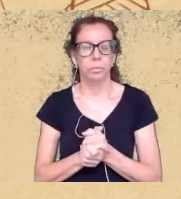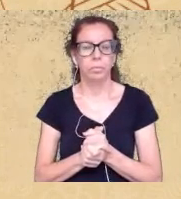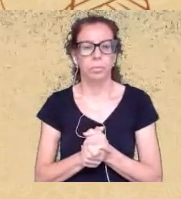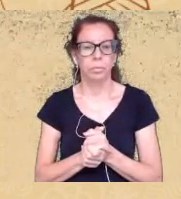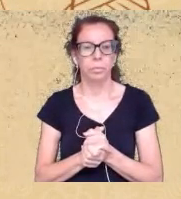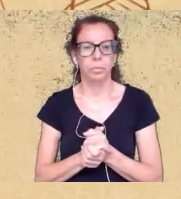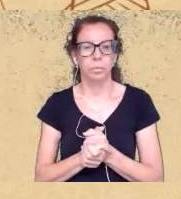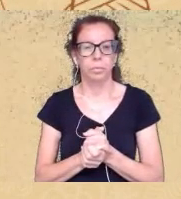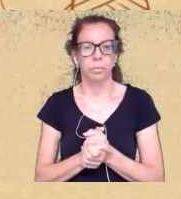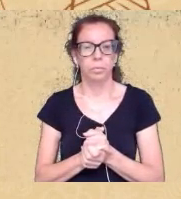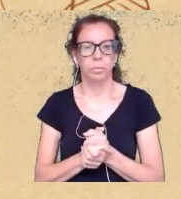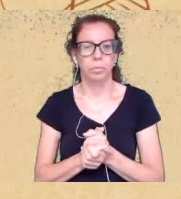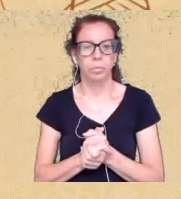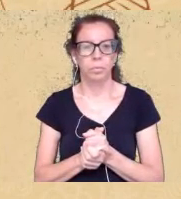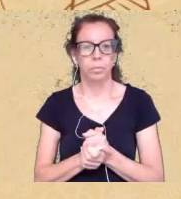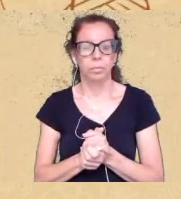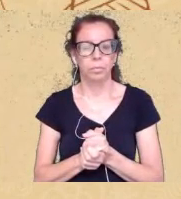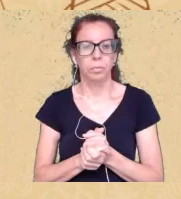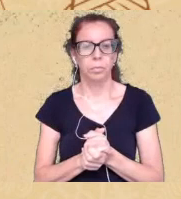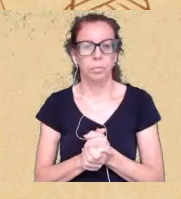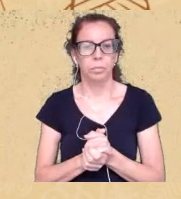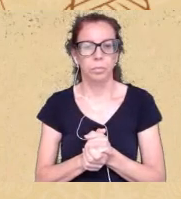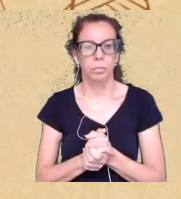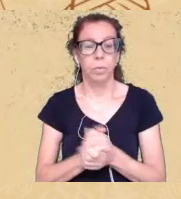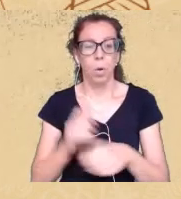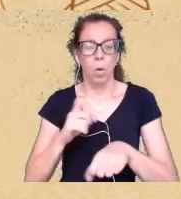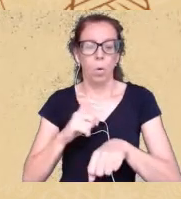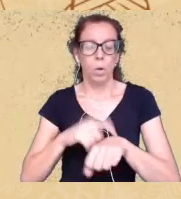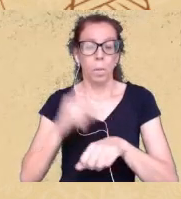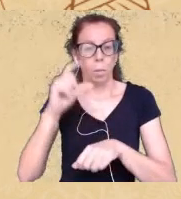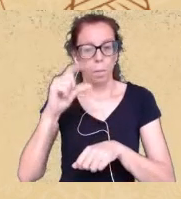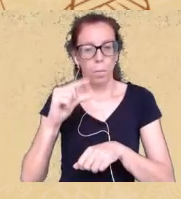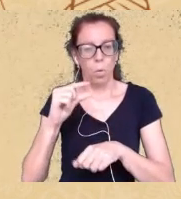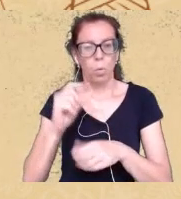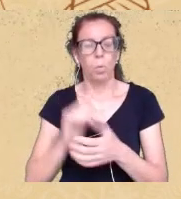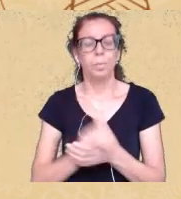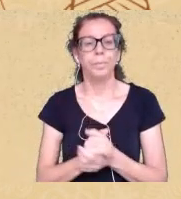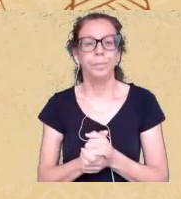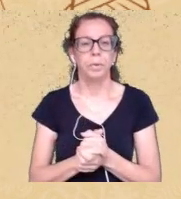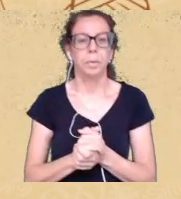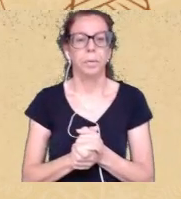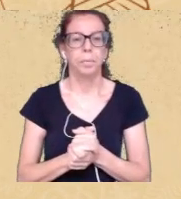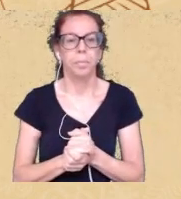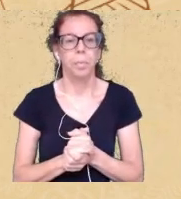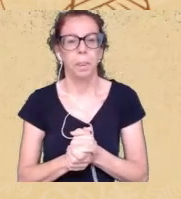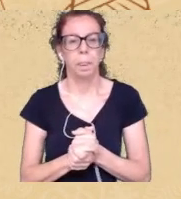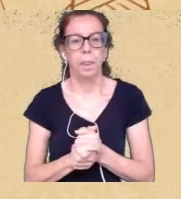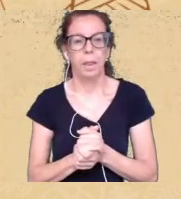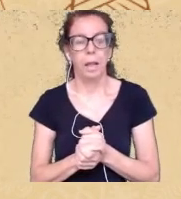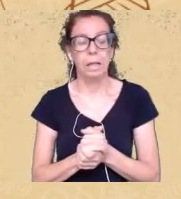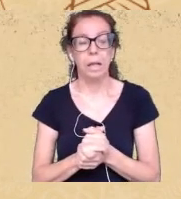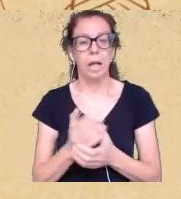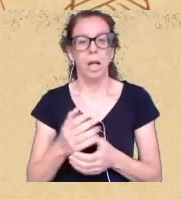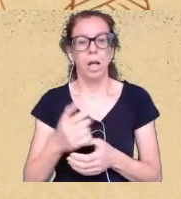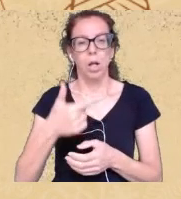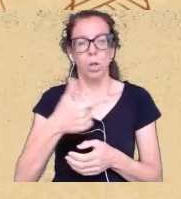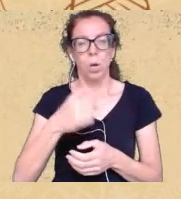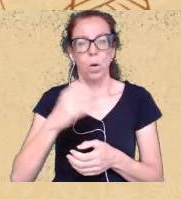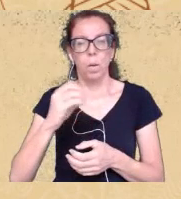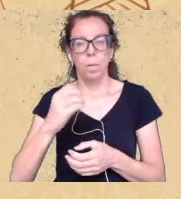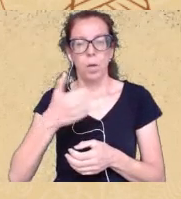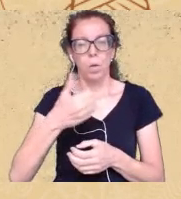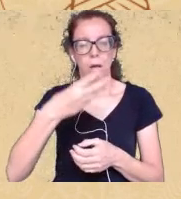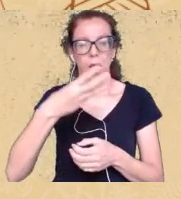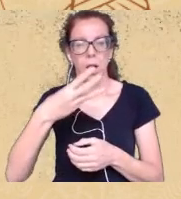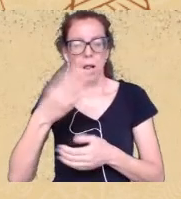bom eu vou ler que temos pouco tempo é o seguinte Geni em 2013 quando eu estudava na faculdade pública